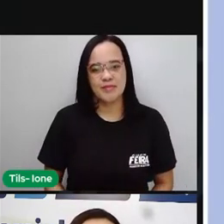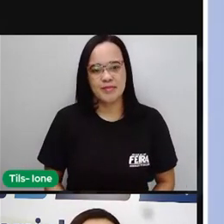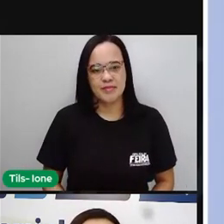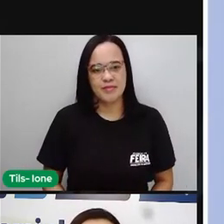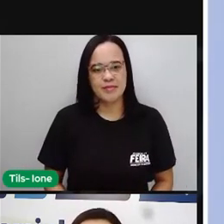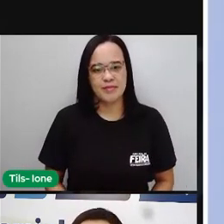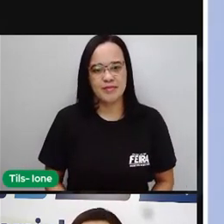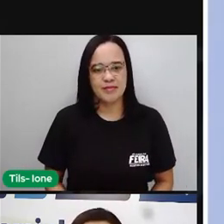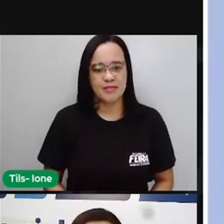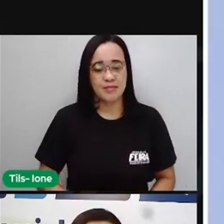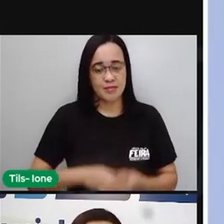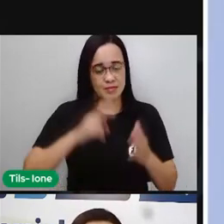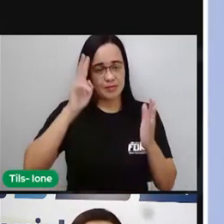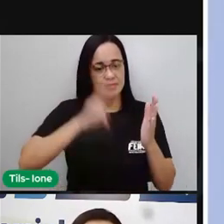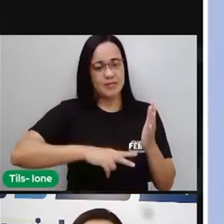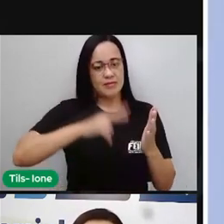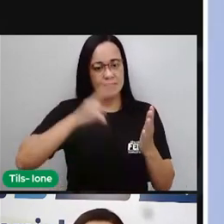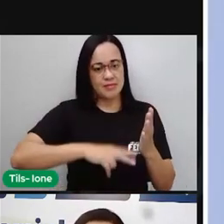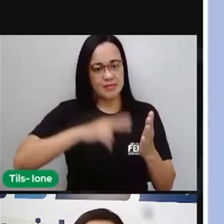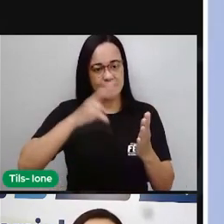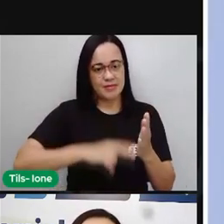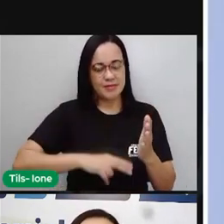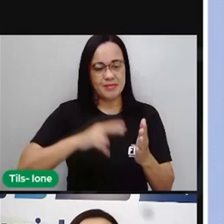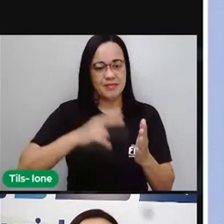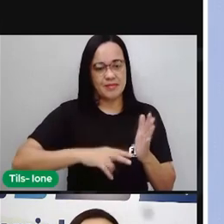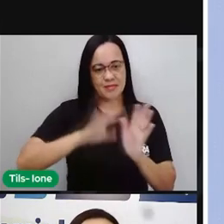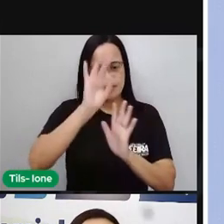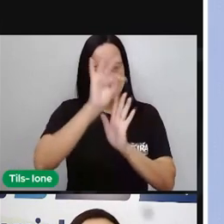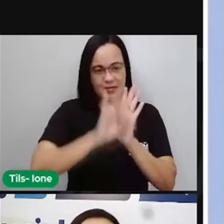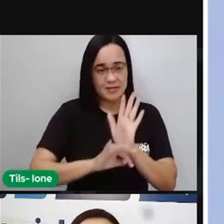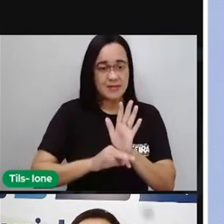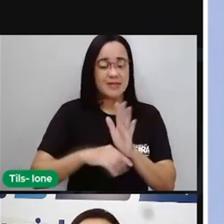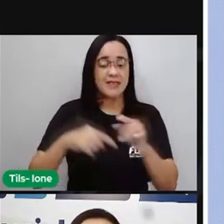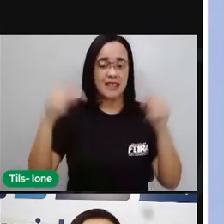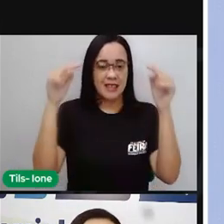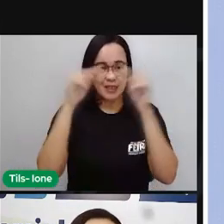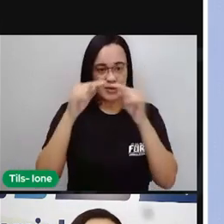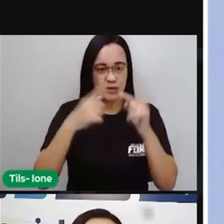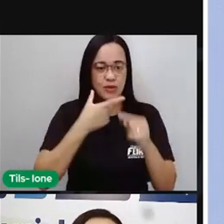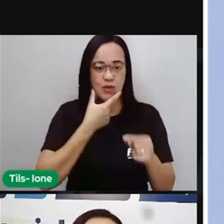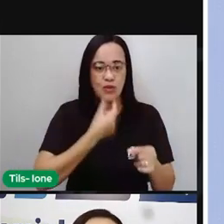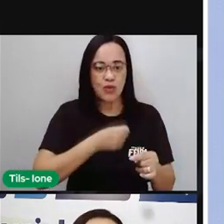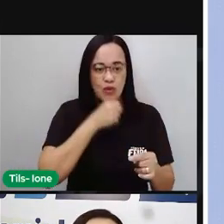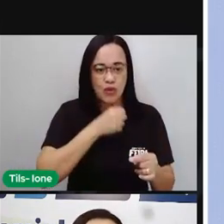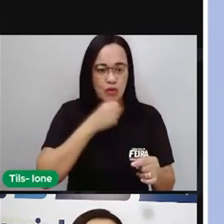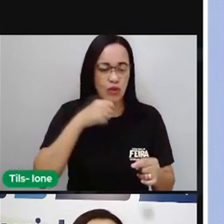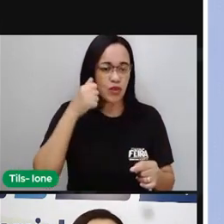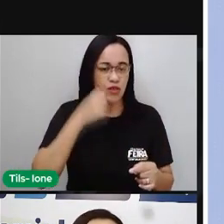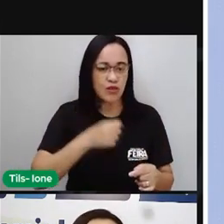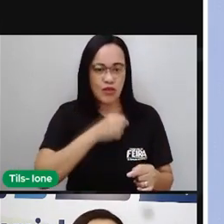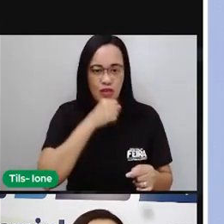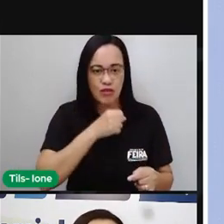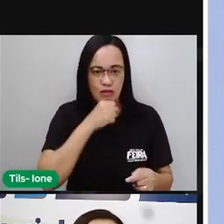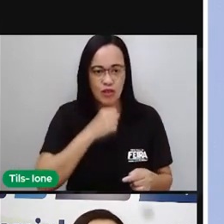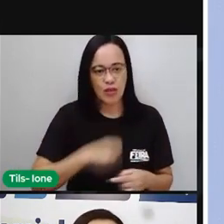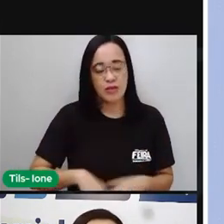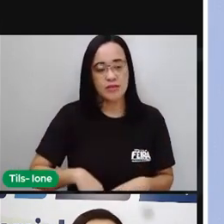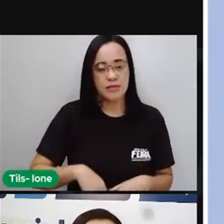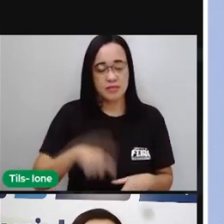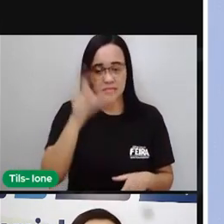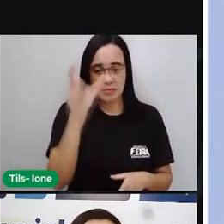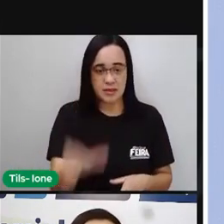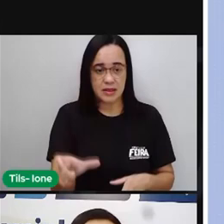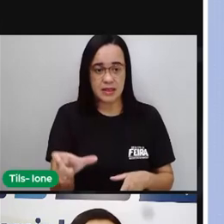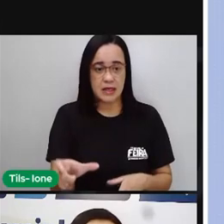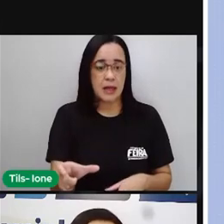E mais um poema aí, homenageando as vovós e os vovôs, né? Sabe a mulher. Eu sou